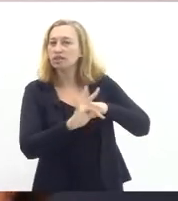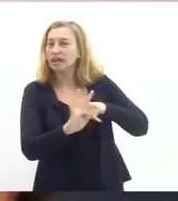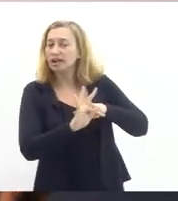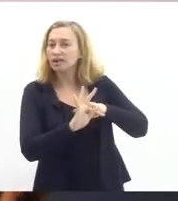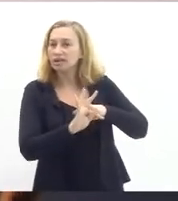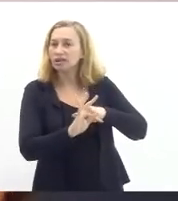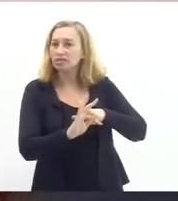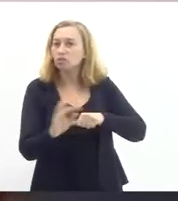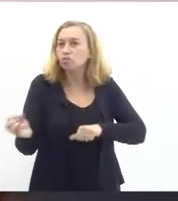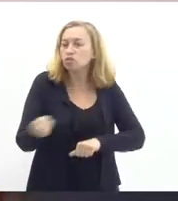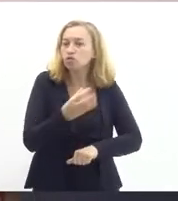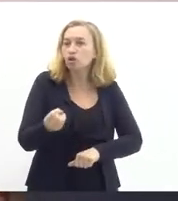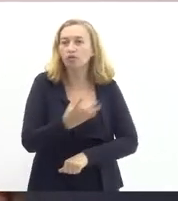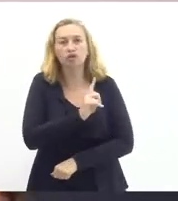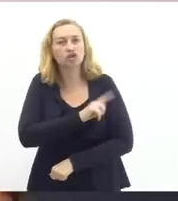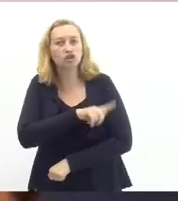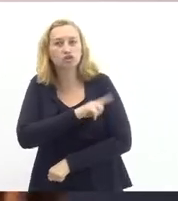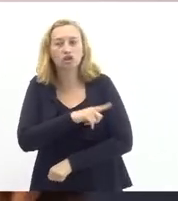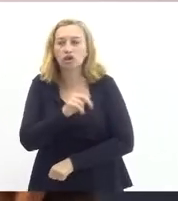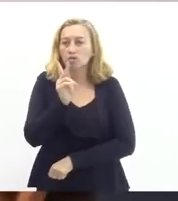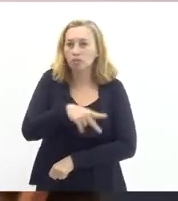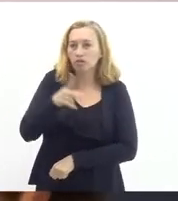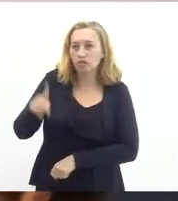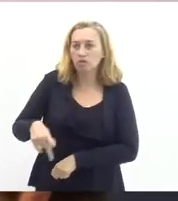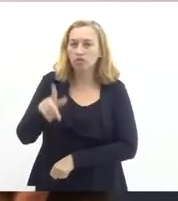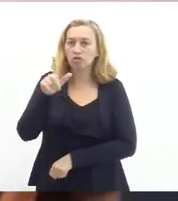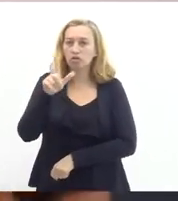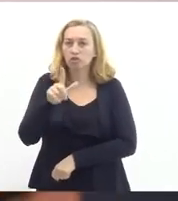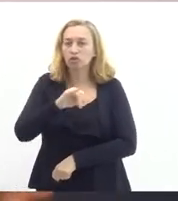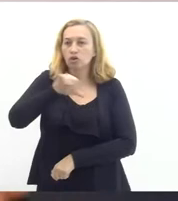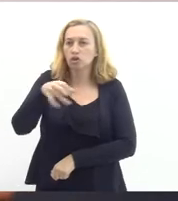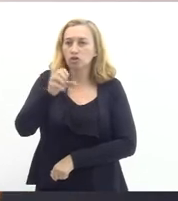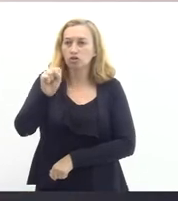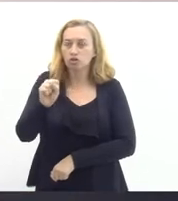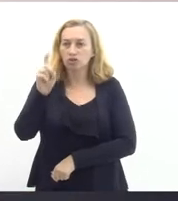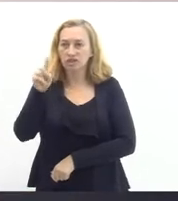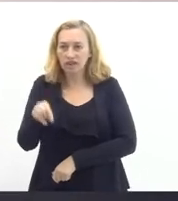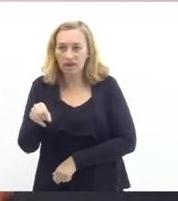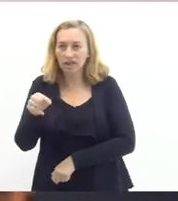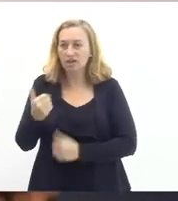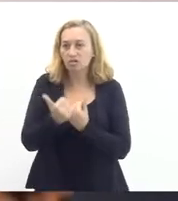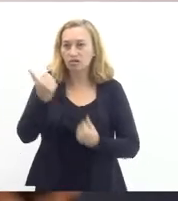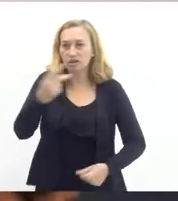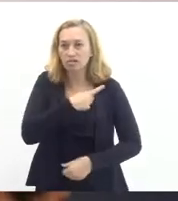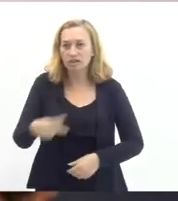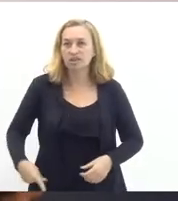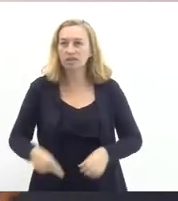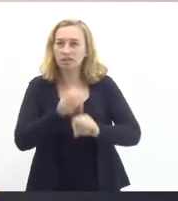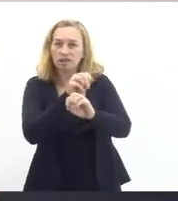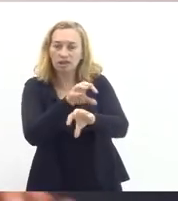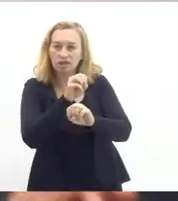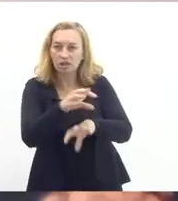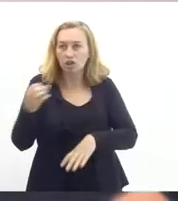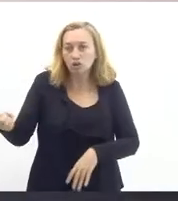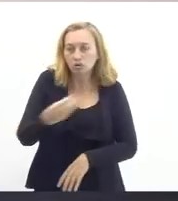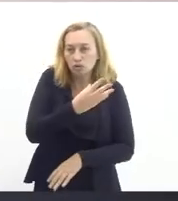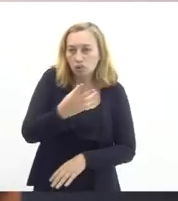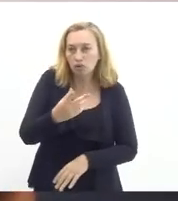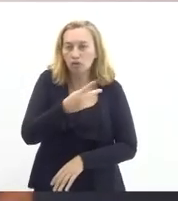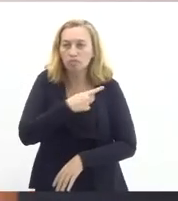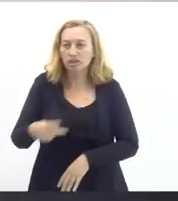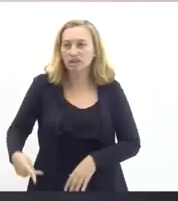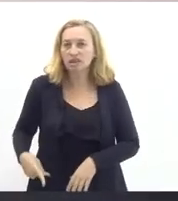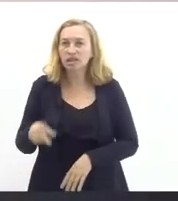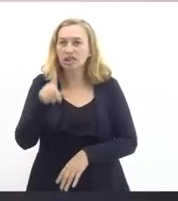uma nova gestão. está presente o professor José Wilson, vice-presidente de Ensino, e o novo presidente Iranil do